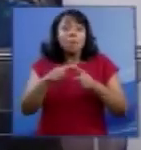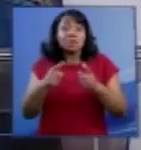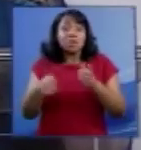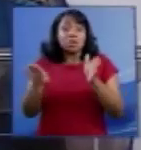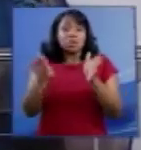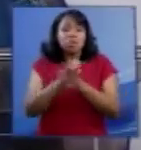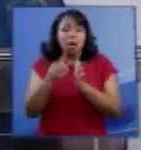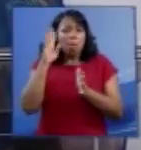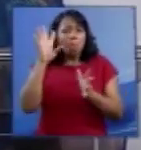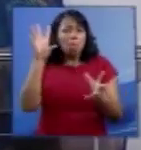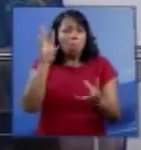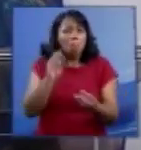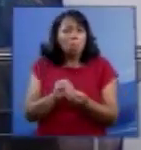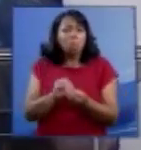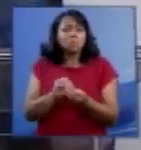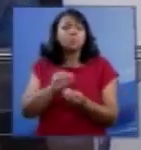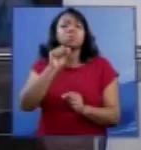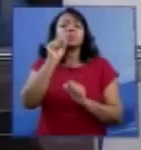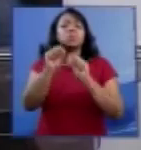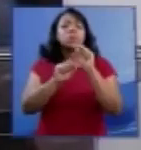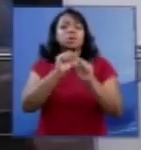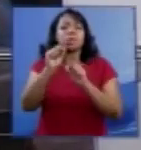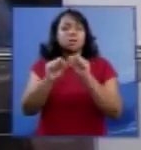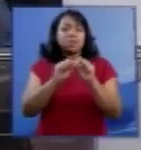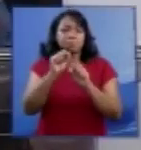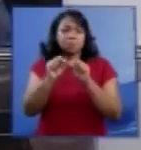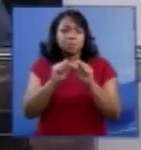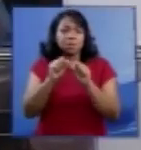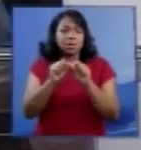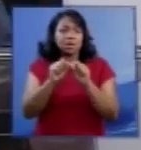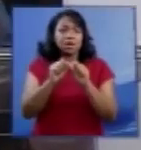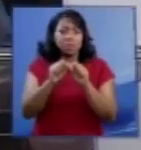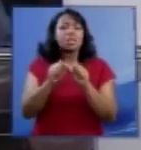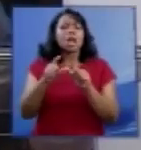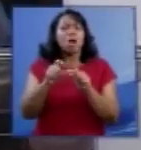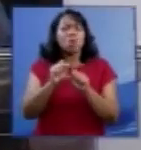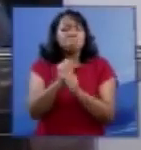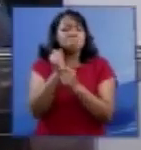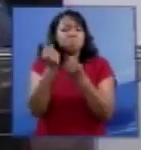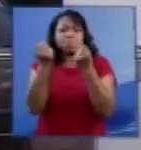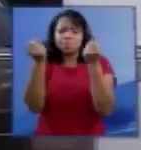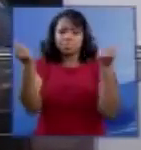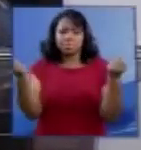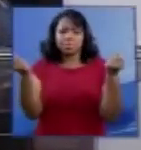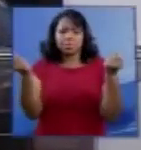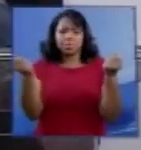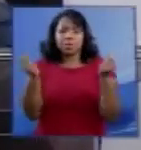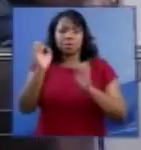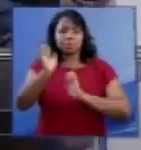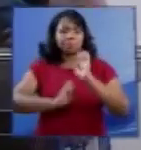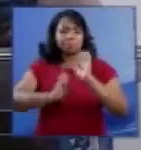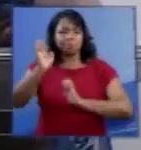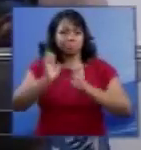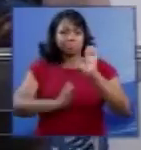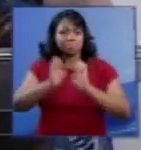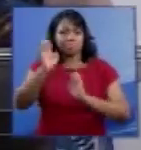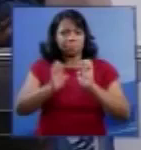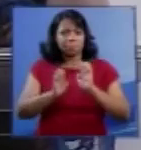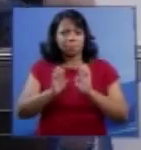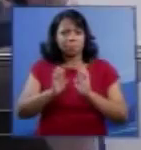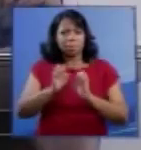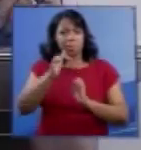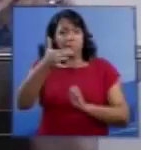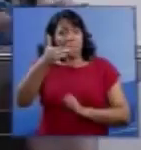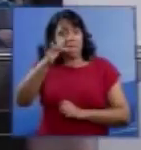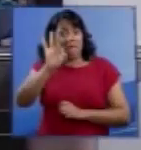conclusão de que é uma impossibilidade estatística. É dez